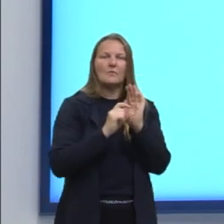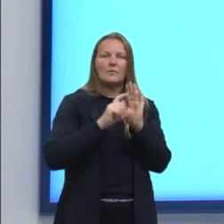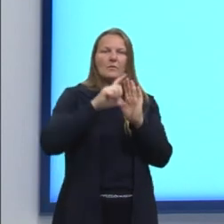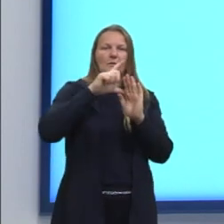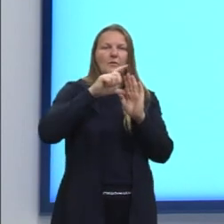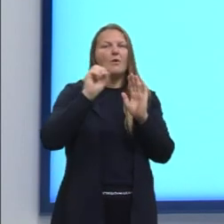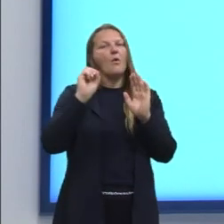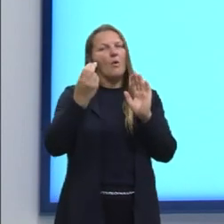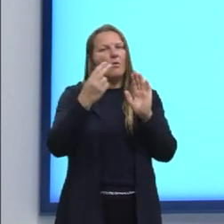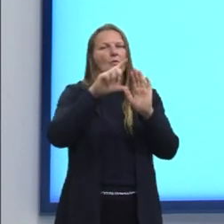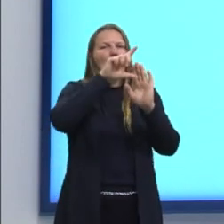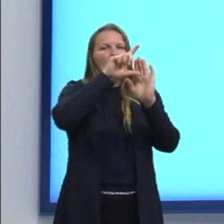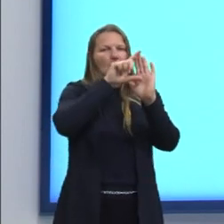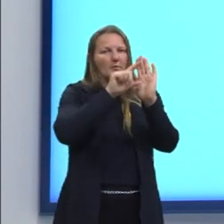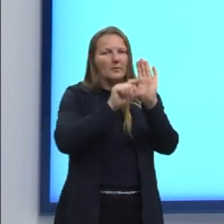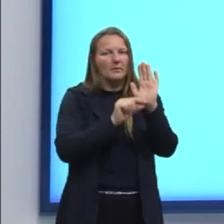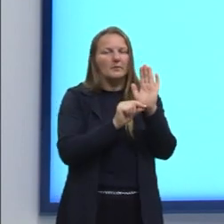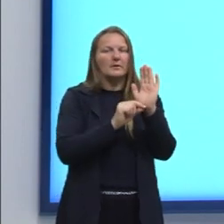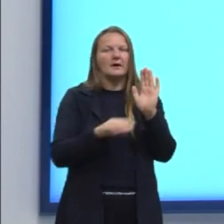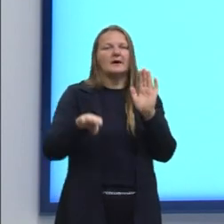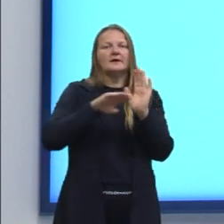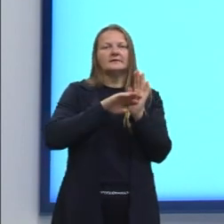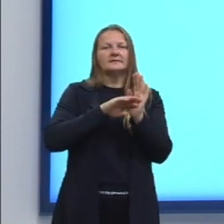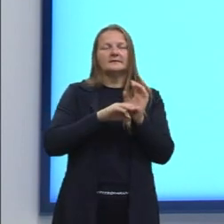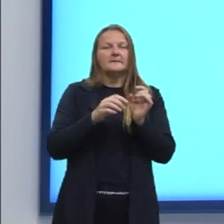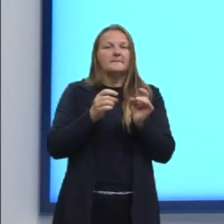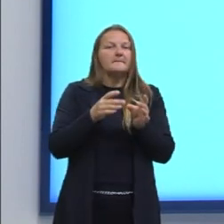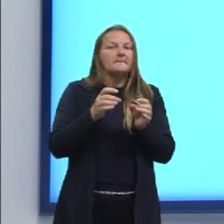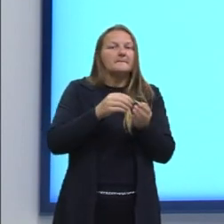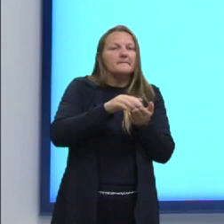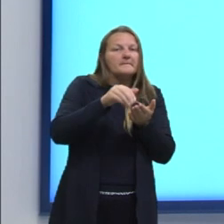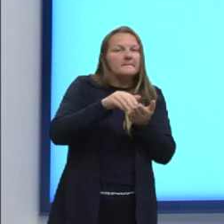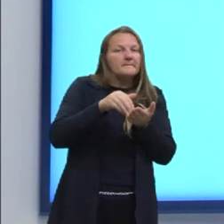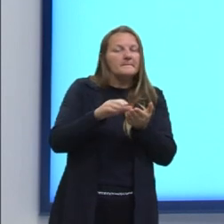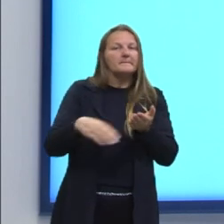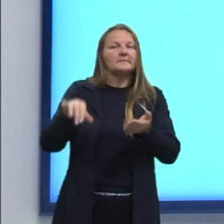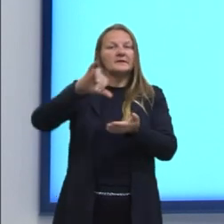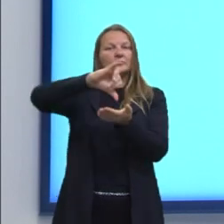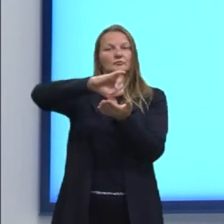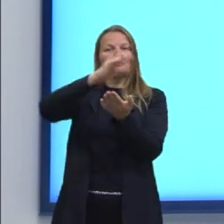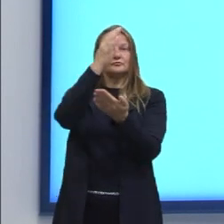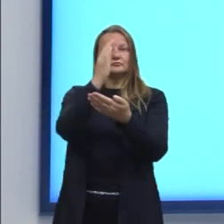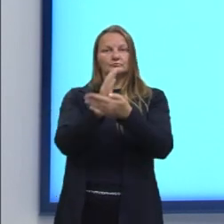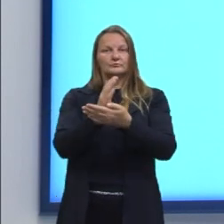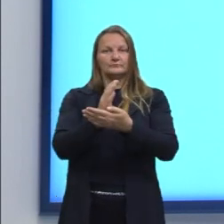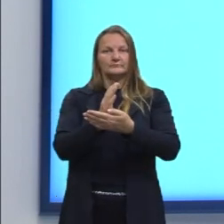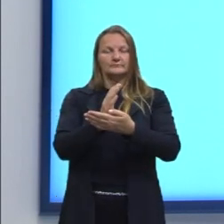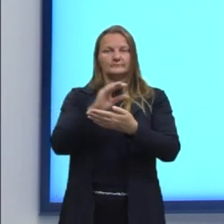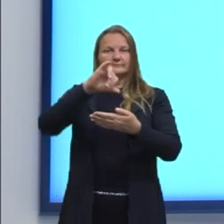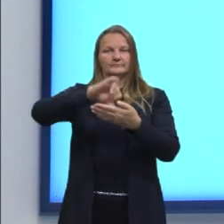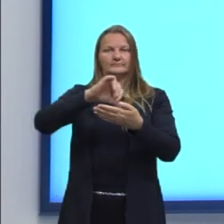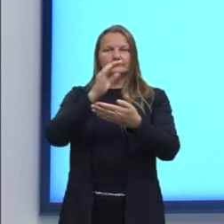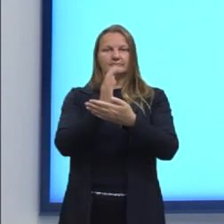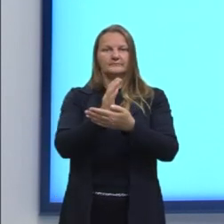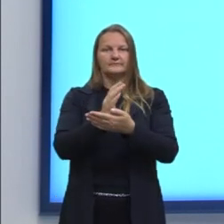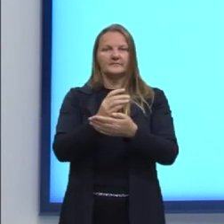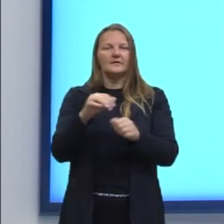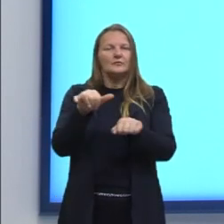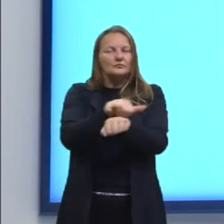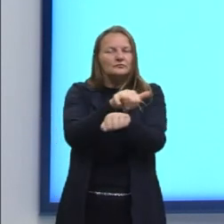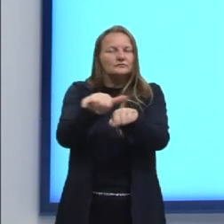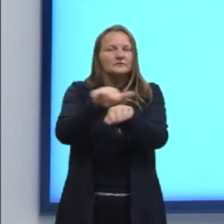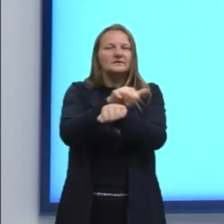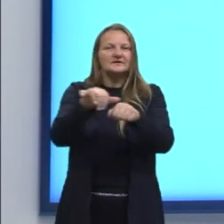decrescente até chegar, eliminando até chegar no valor central. Mas eu quero mostrar para vocês uma forma de